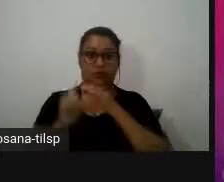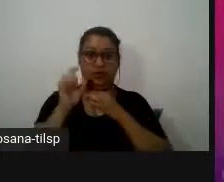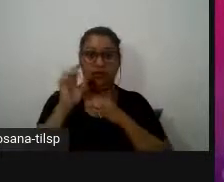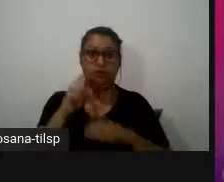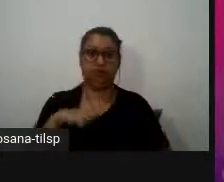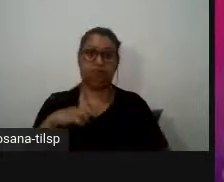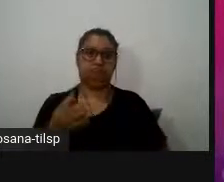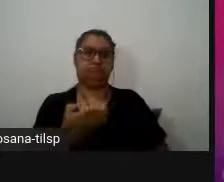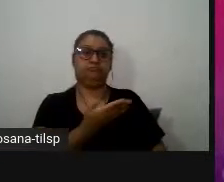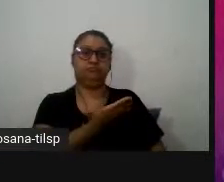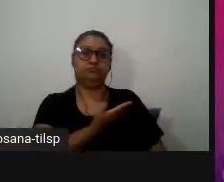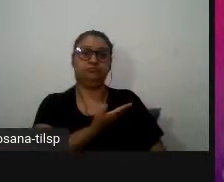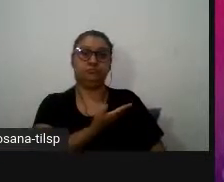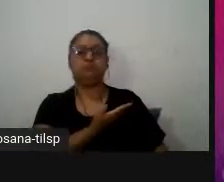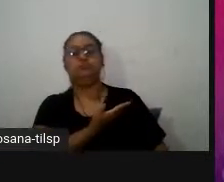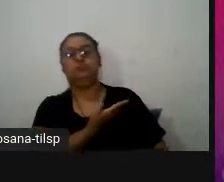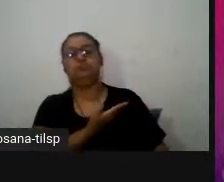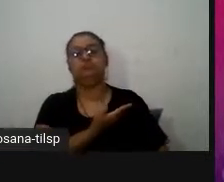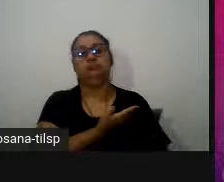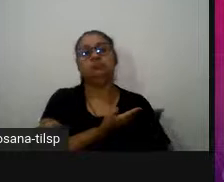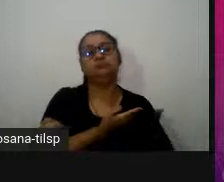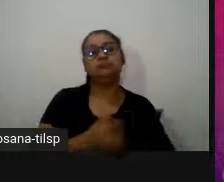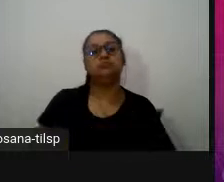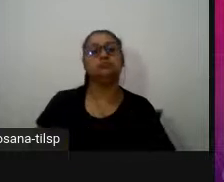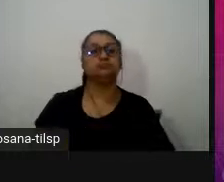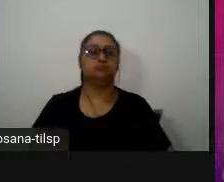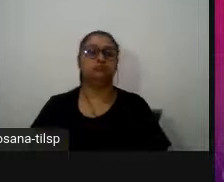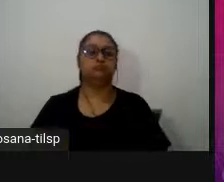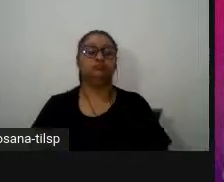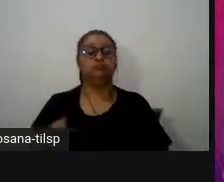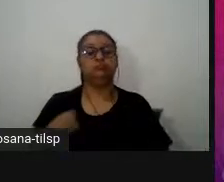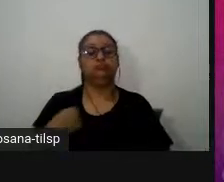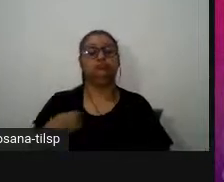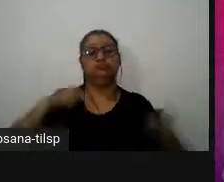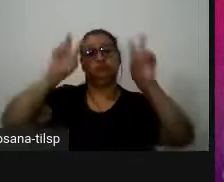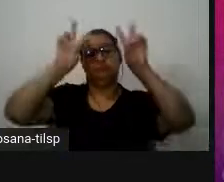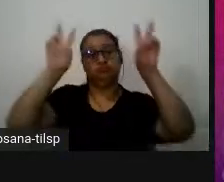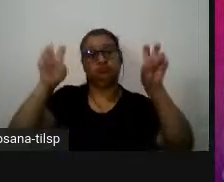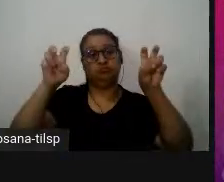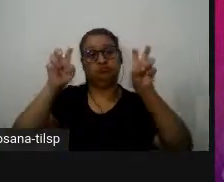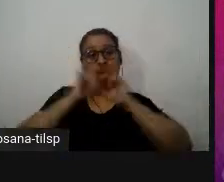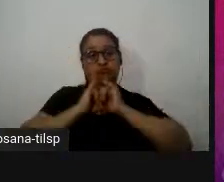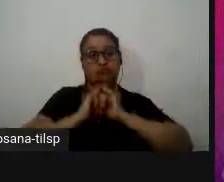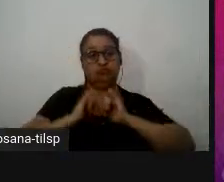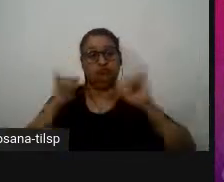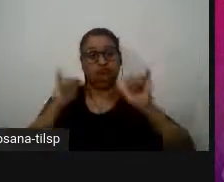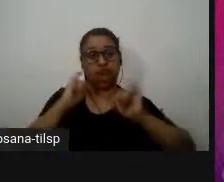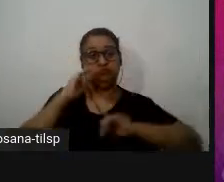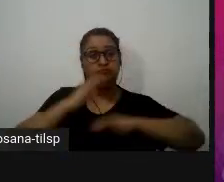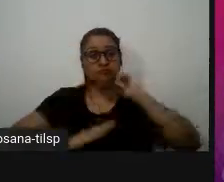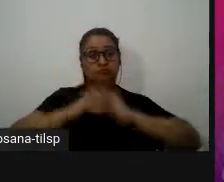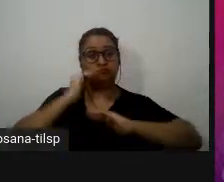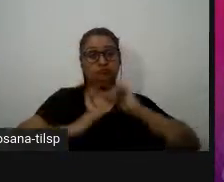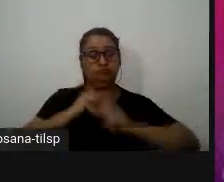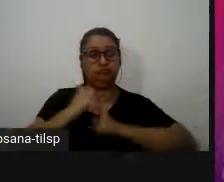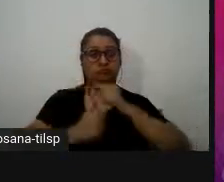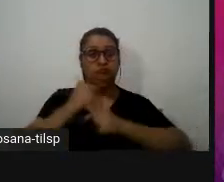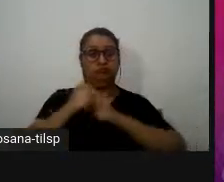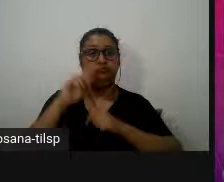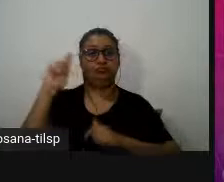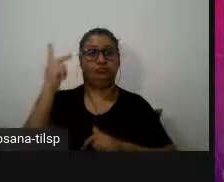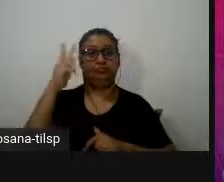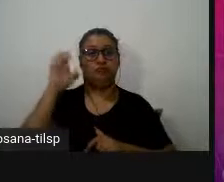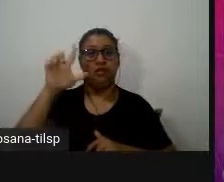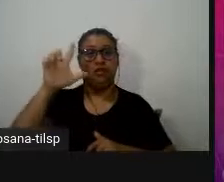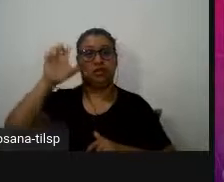muito muito rápido em particular eu vou destacar aqui um trabalho da Helena Jorge ela